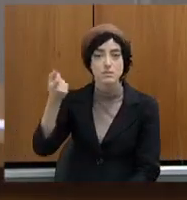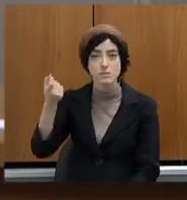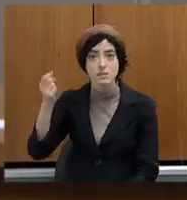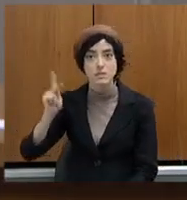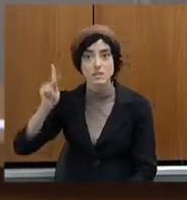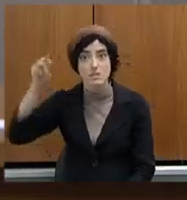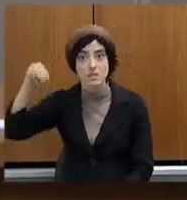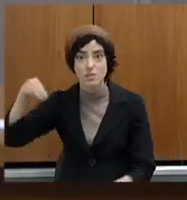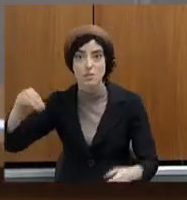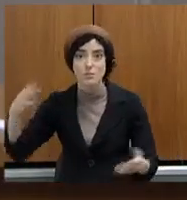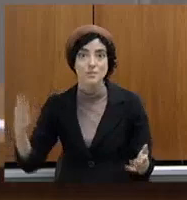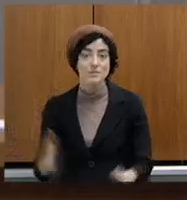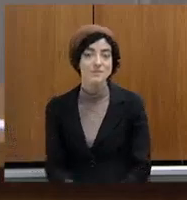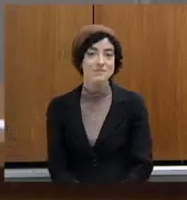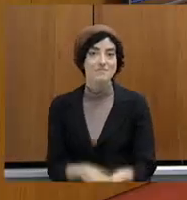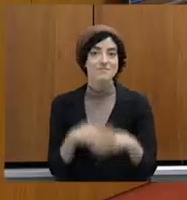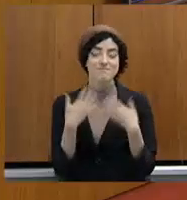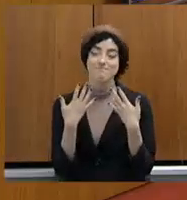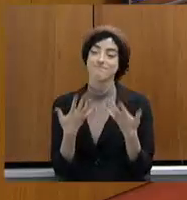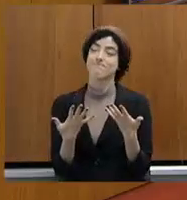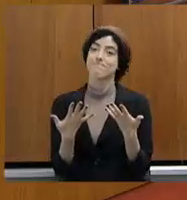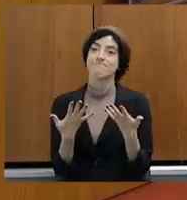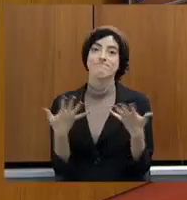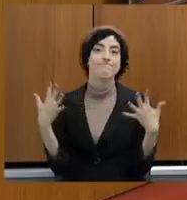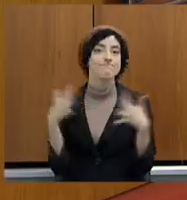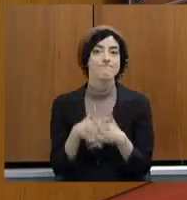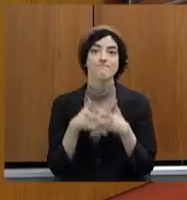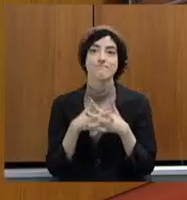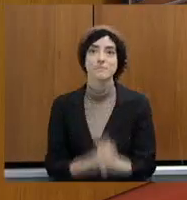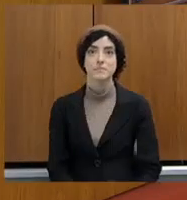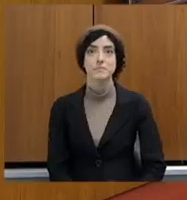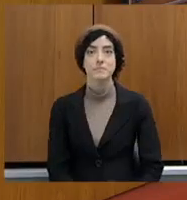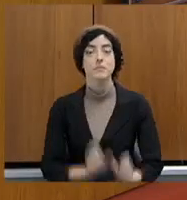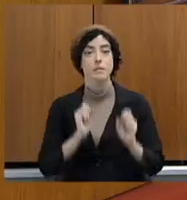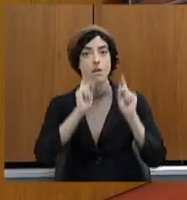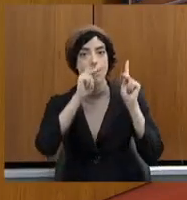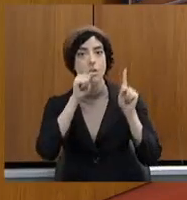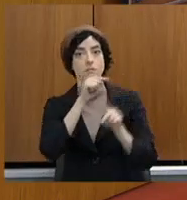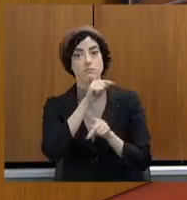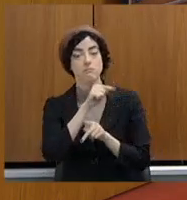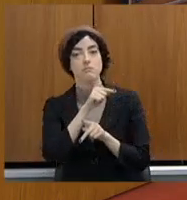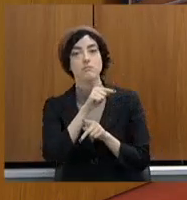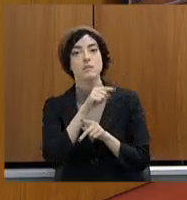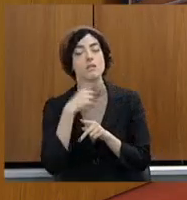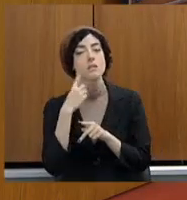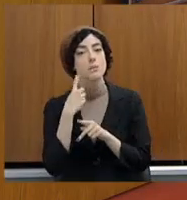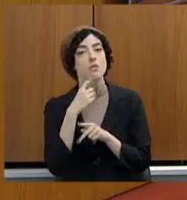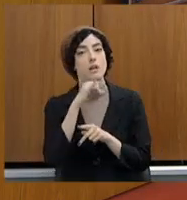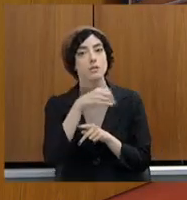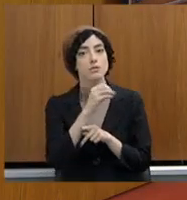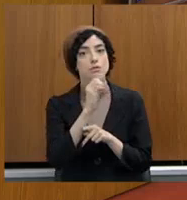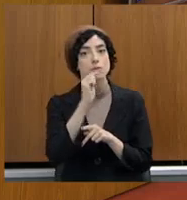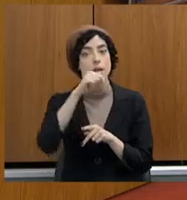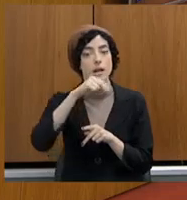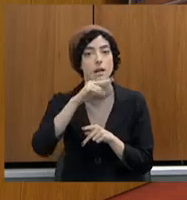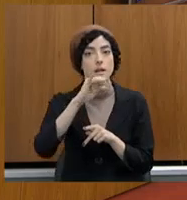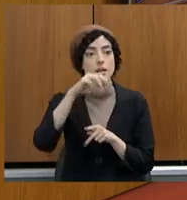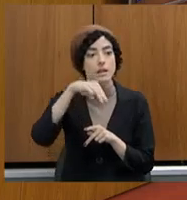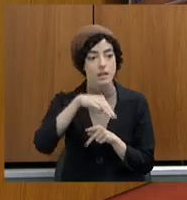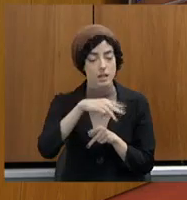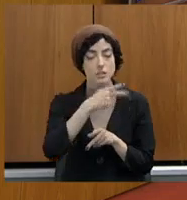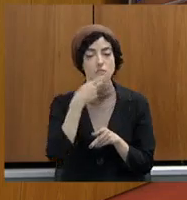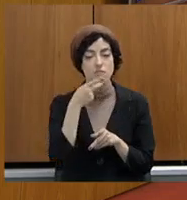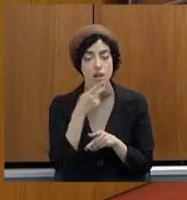Joaquim, eu já dei esse exemplo, vou dar outro exemplo, senhor. Já que o foi para o Noroeste. Unaí, aquela região de Unaí. Formoso.